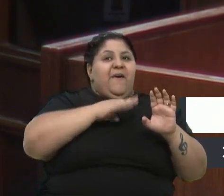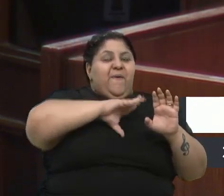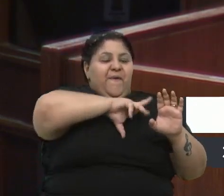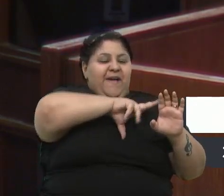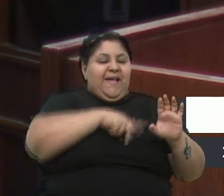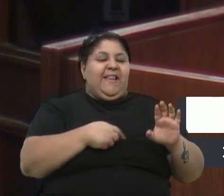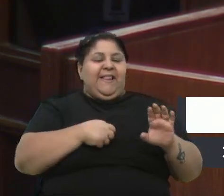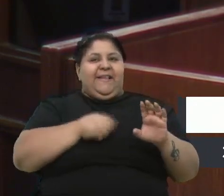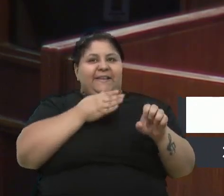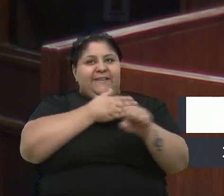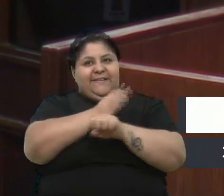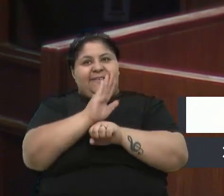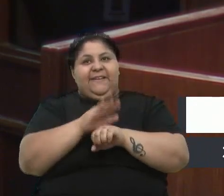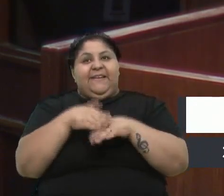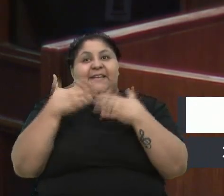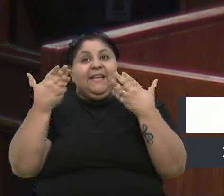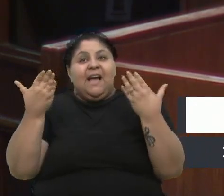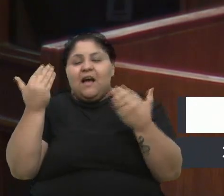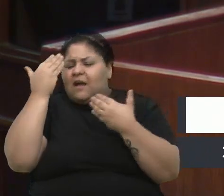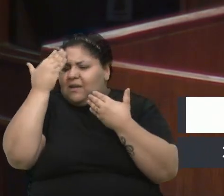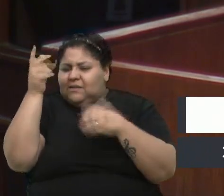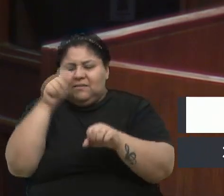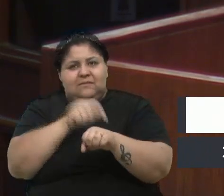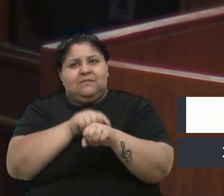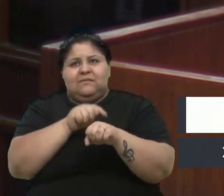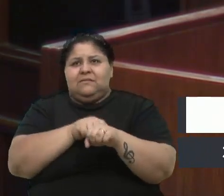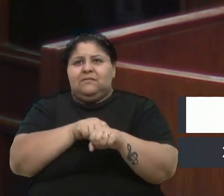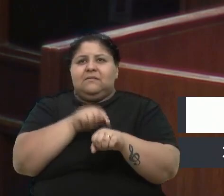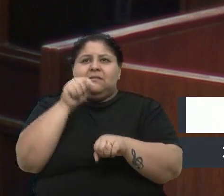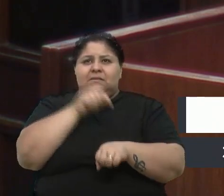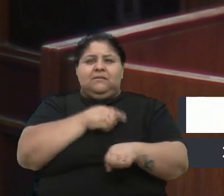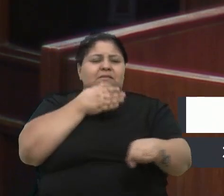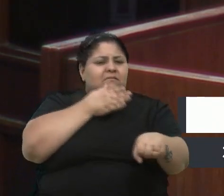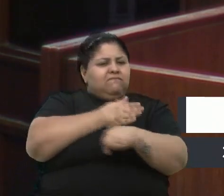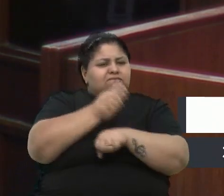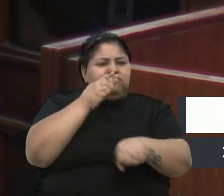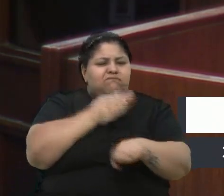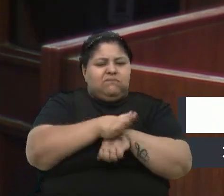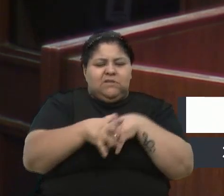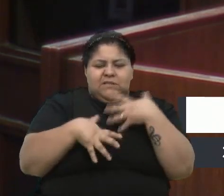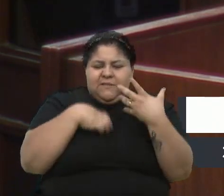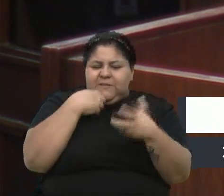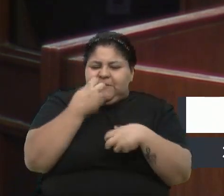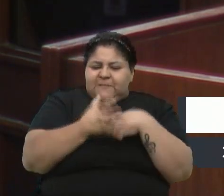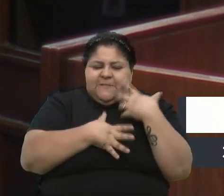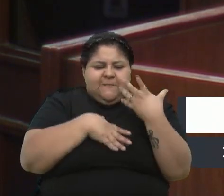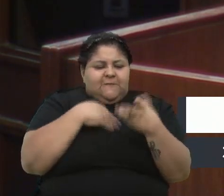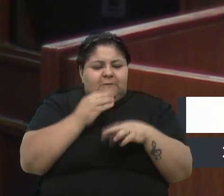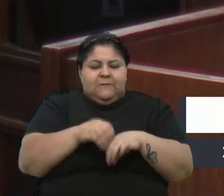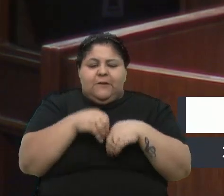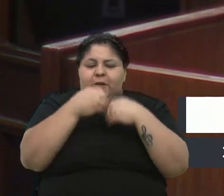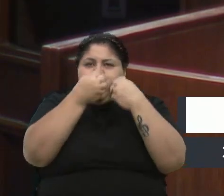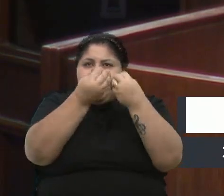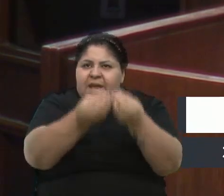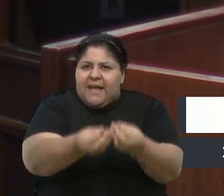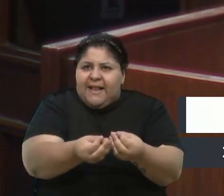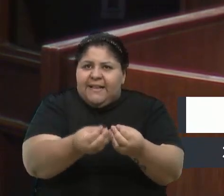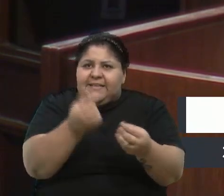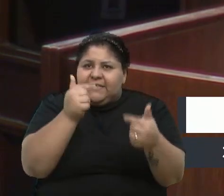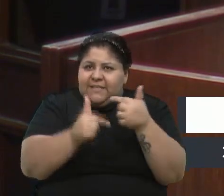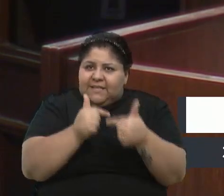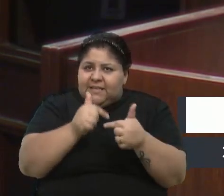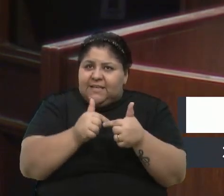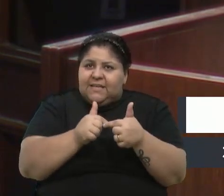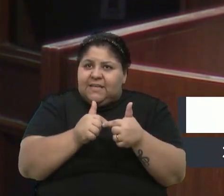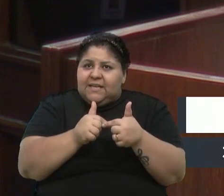Então, e agradeceu por esse momento. É isso, é a participação deles, é a sensação deles, é para eles que a gente está trabalhando. E eles,